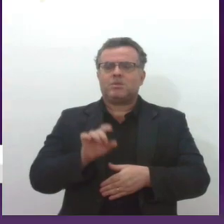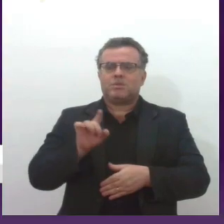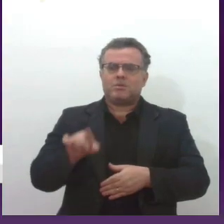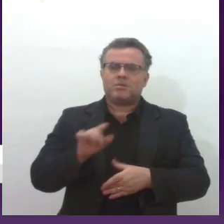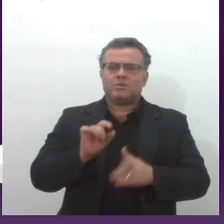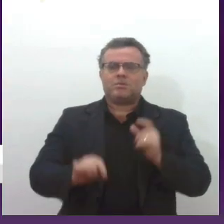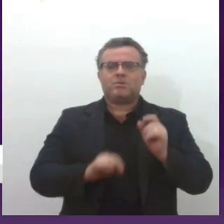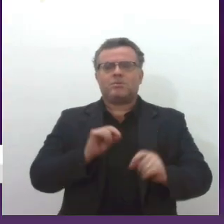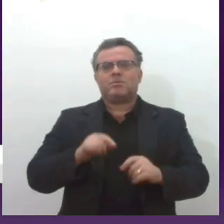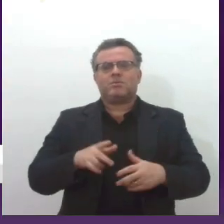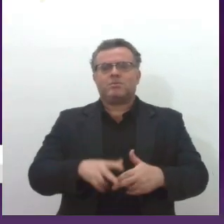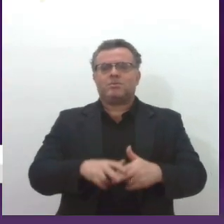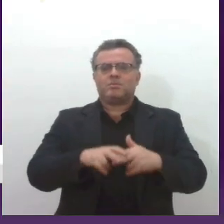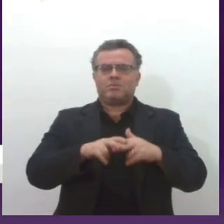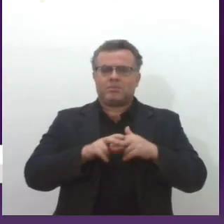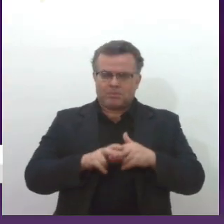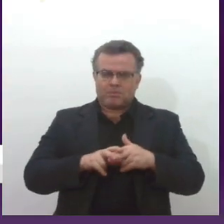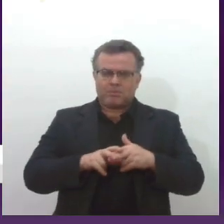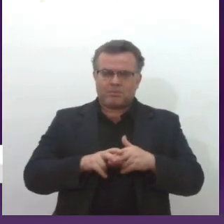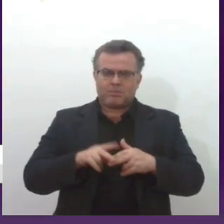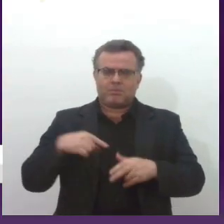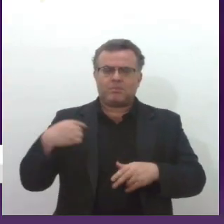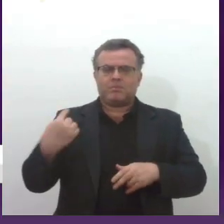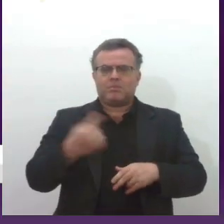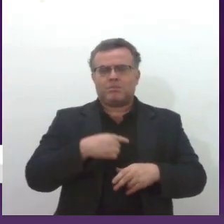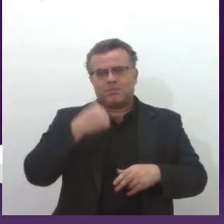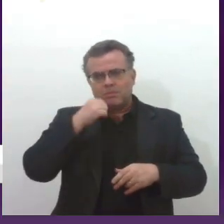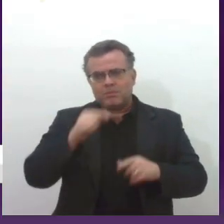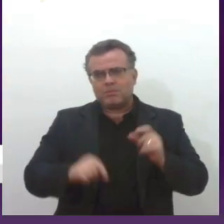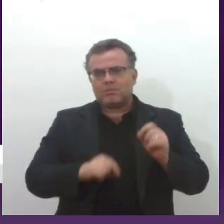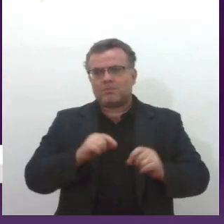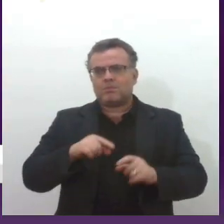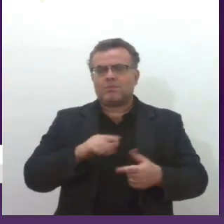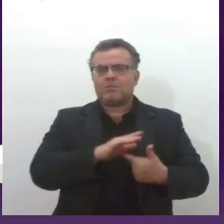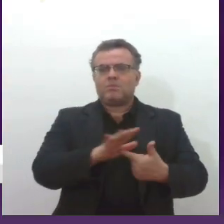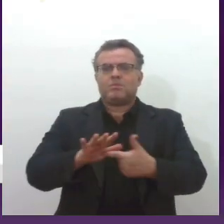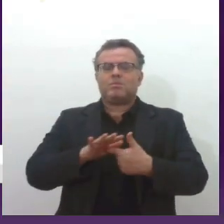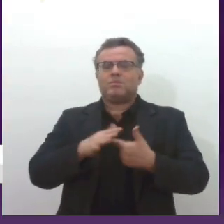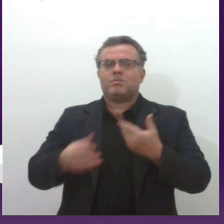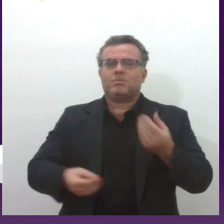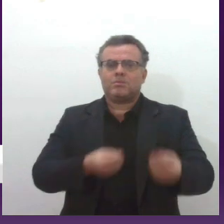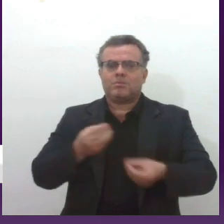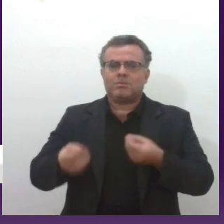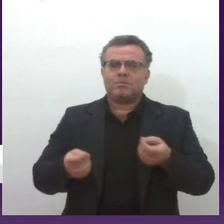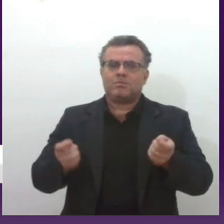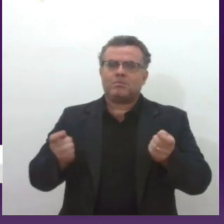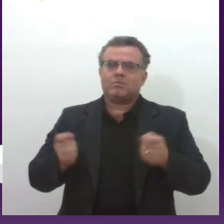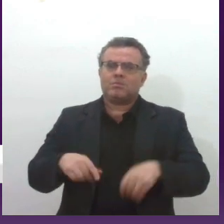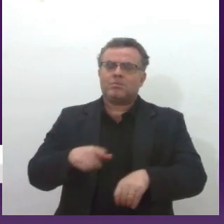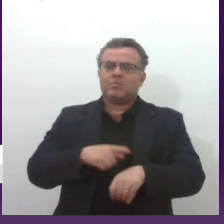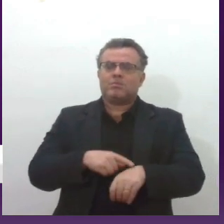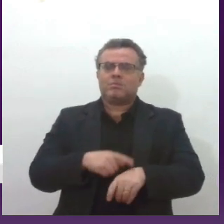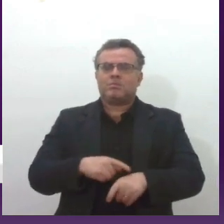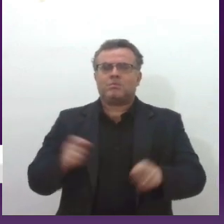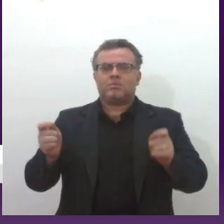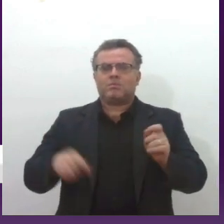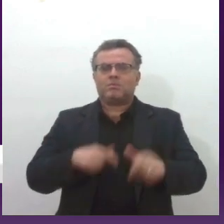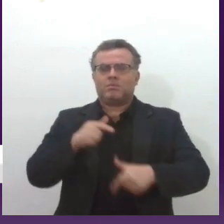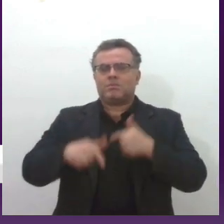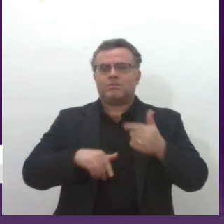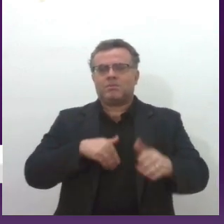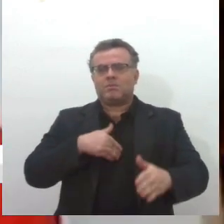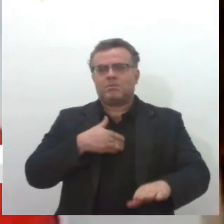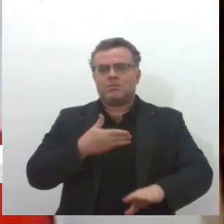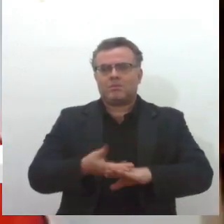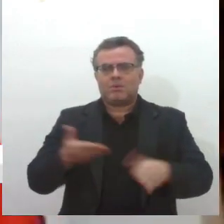Então, como nós, mulheres do Corpo de Bombeiros, somos novas, digamos assim, né, de tempo de serviço, então, até agora, não se